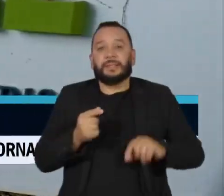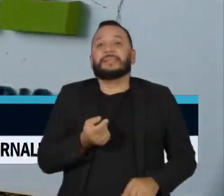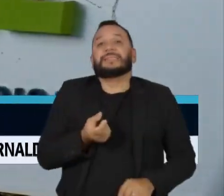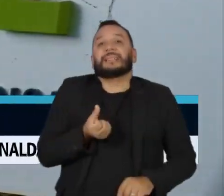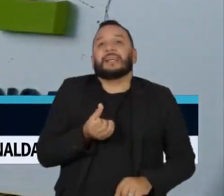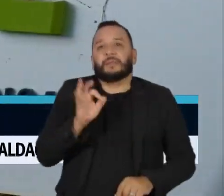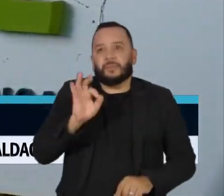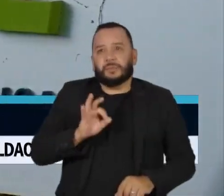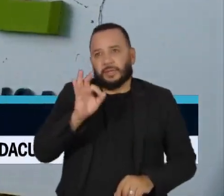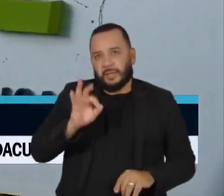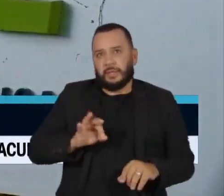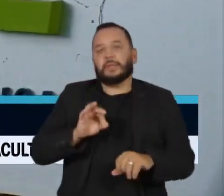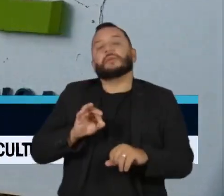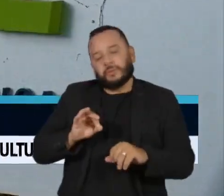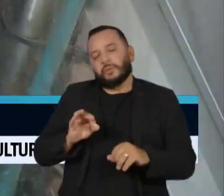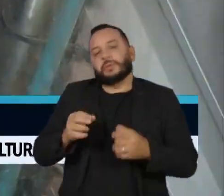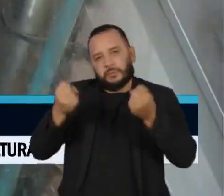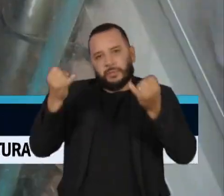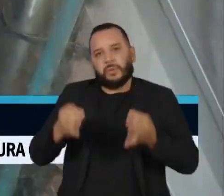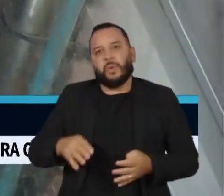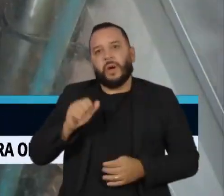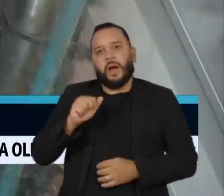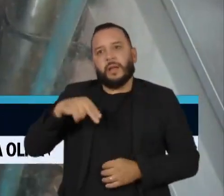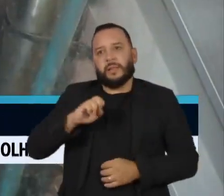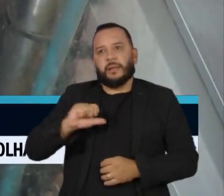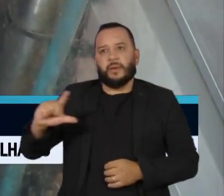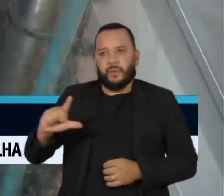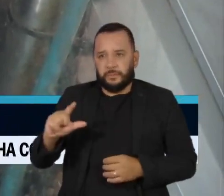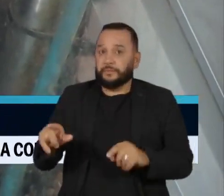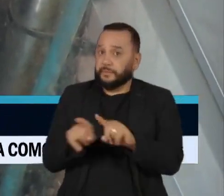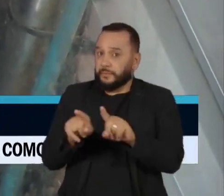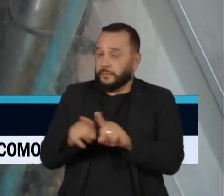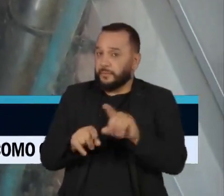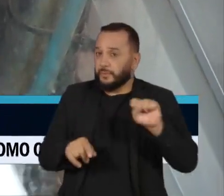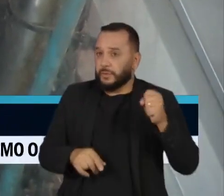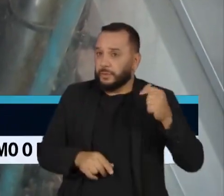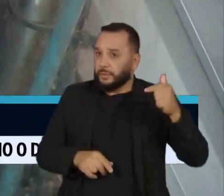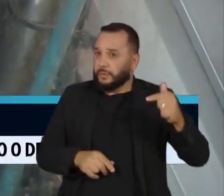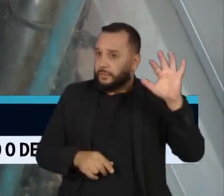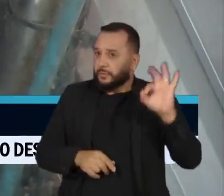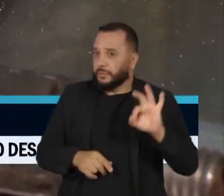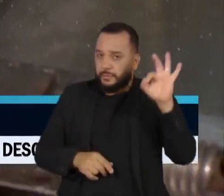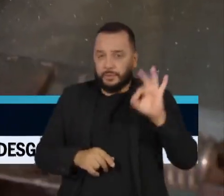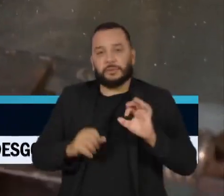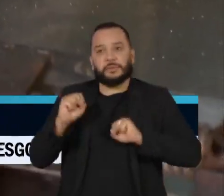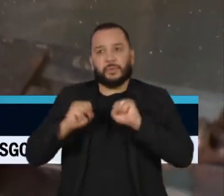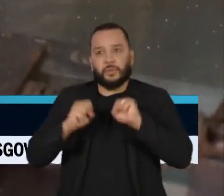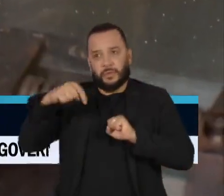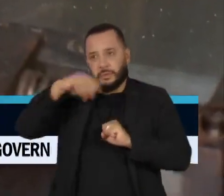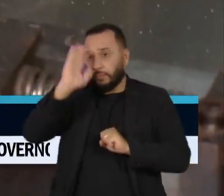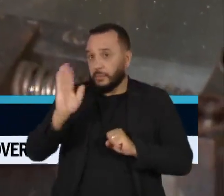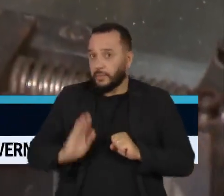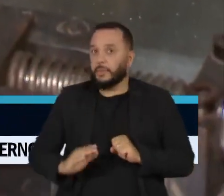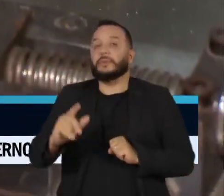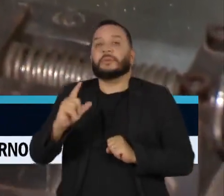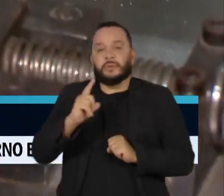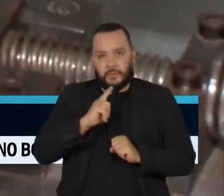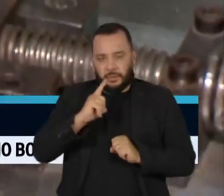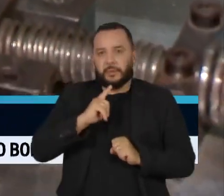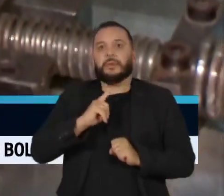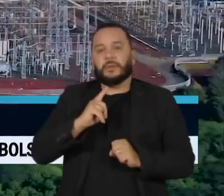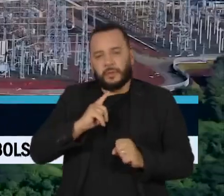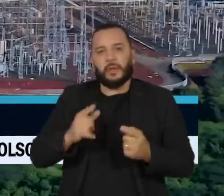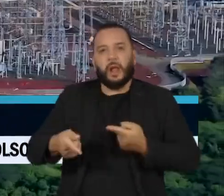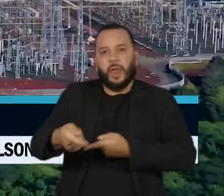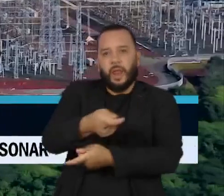segundo a Agência Nacional de Energia Elétrica. Atualmente, 87% do consumo da indústria brasileira é pelo chamado mercado livre de